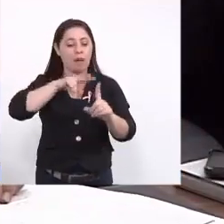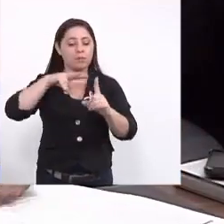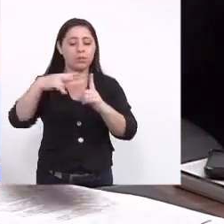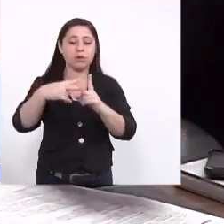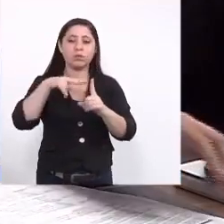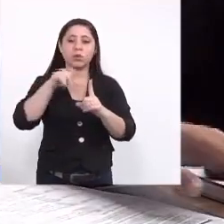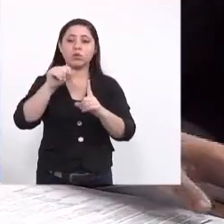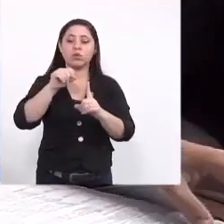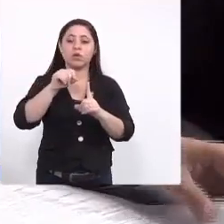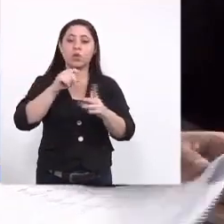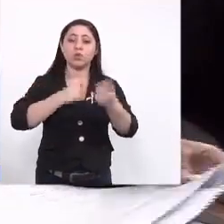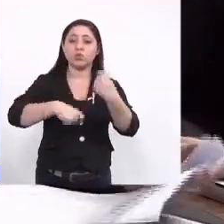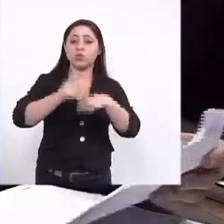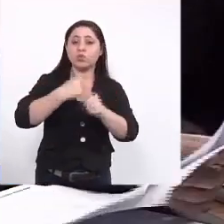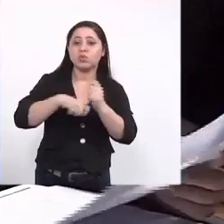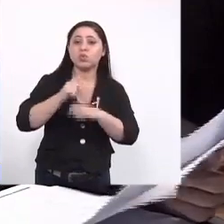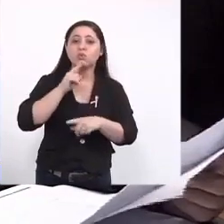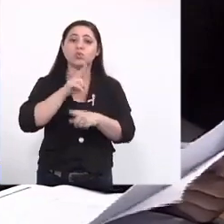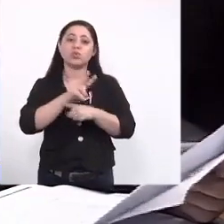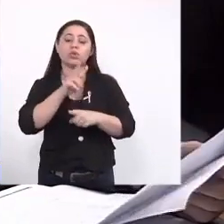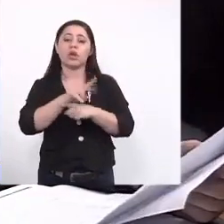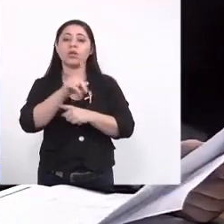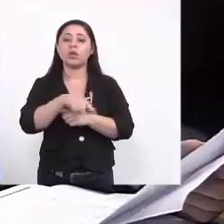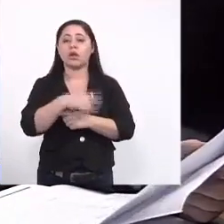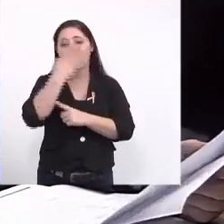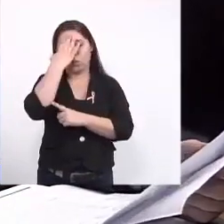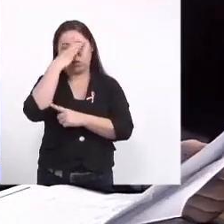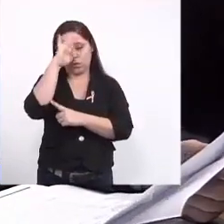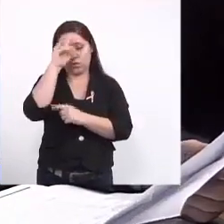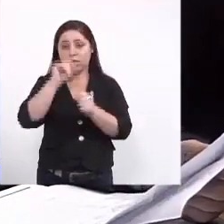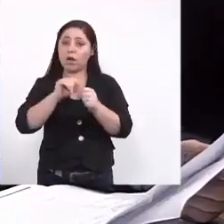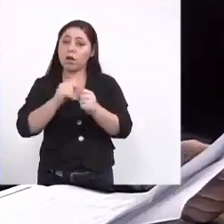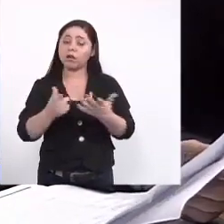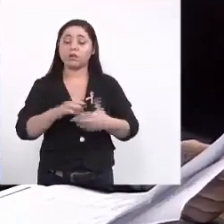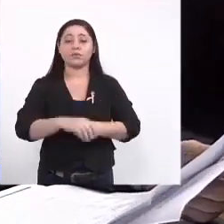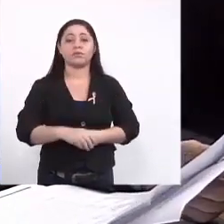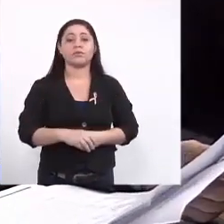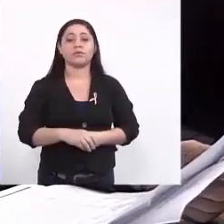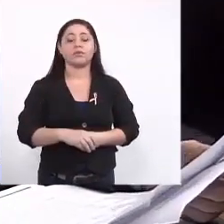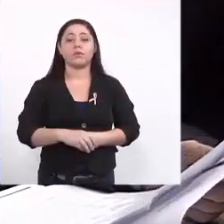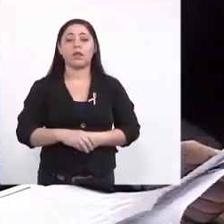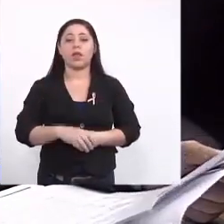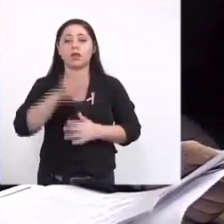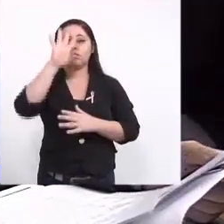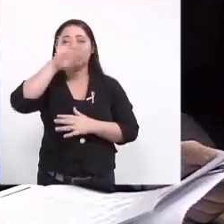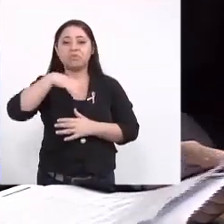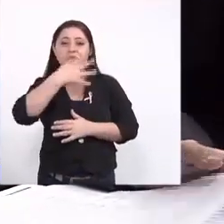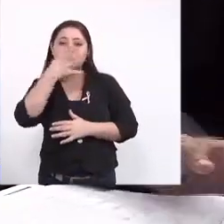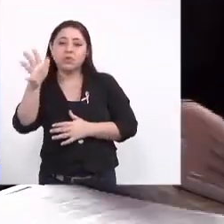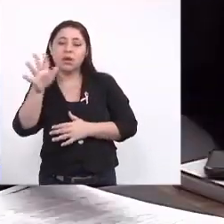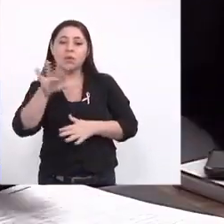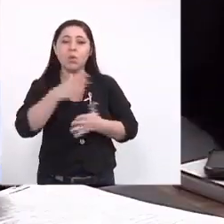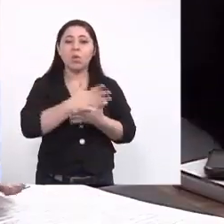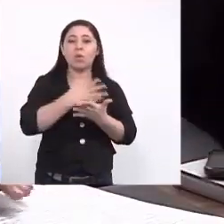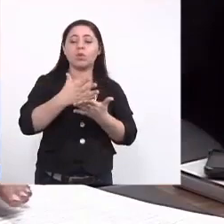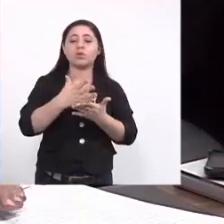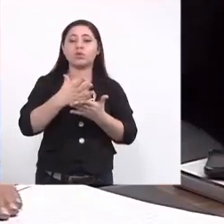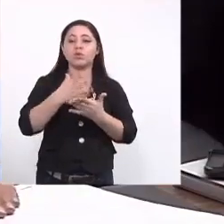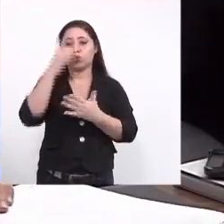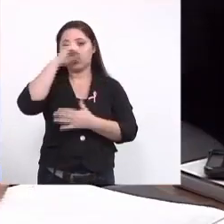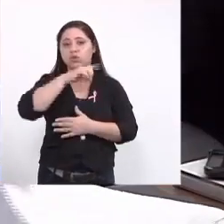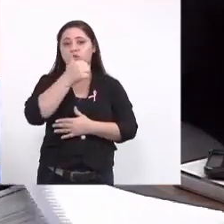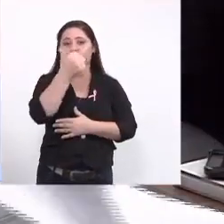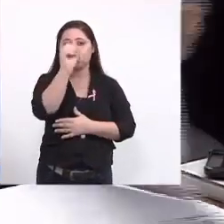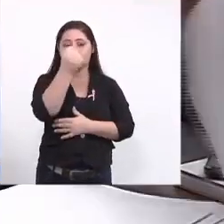da gestão do cuidado quanto a enfermagem ela realiza então o nosso cronograma está para ser iniciado do dia